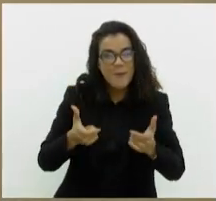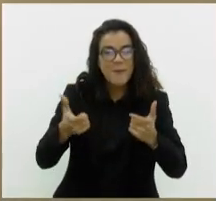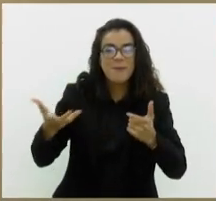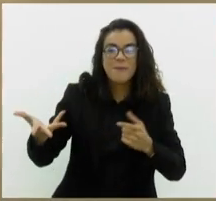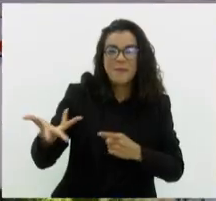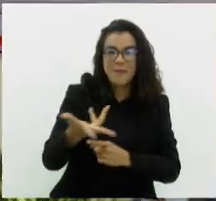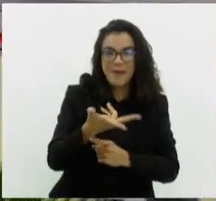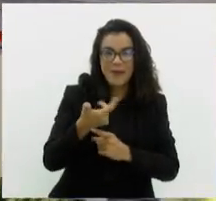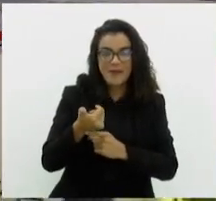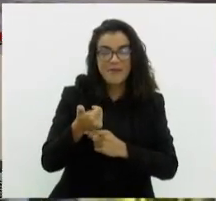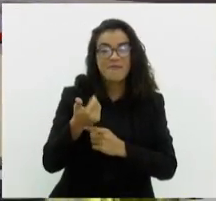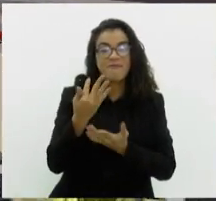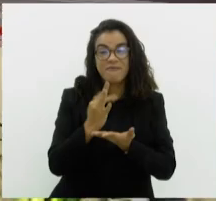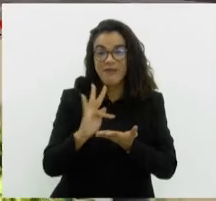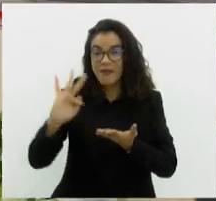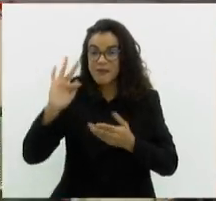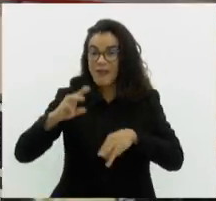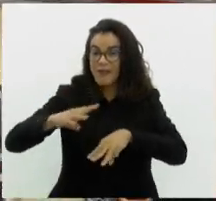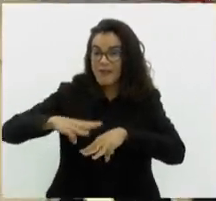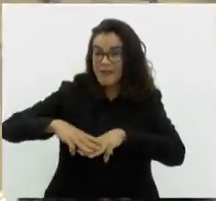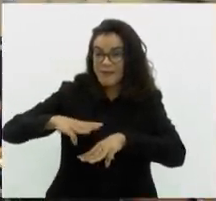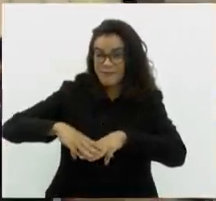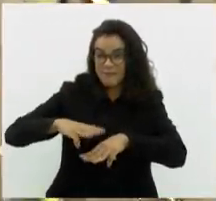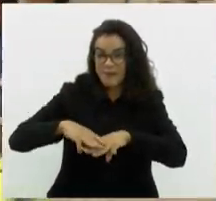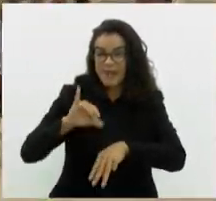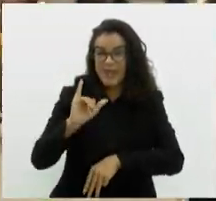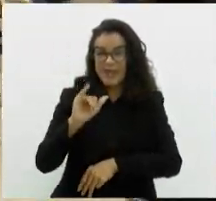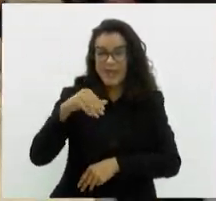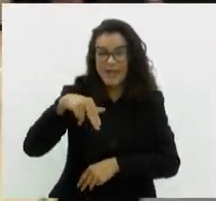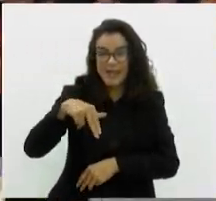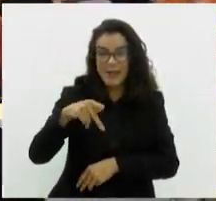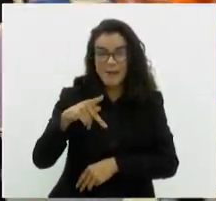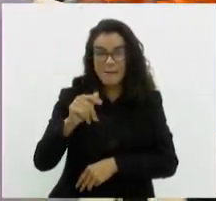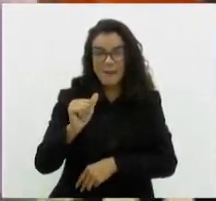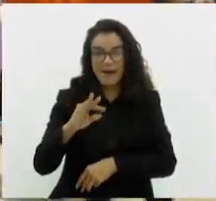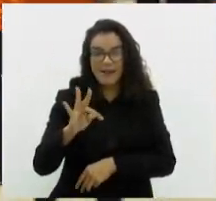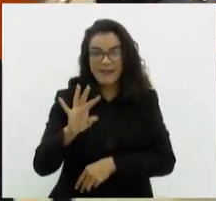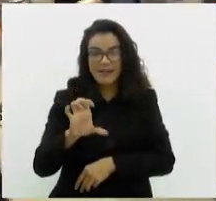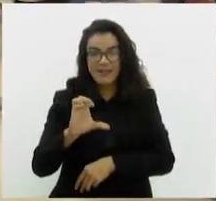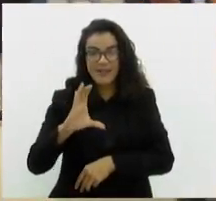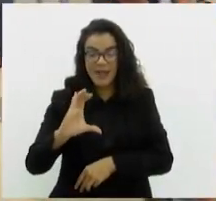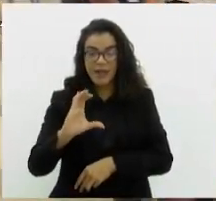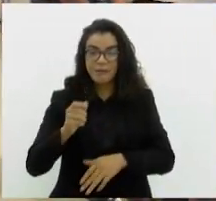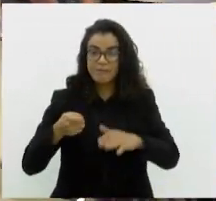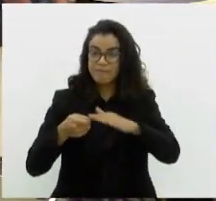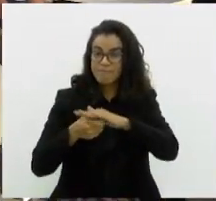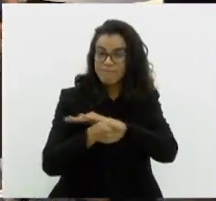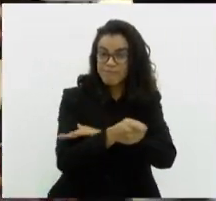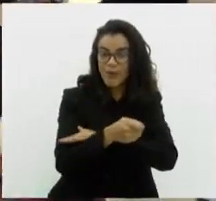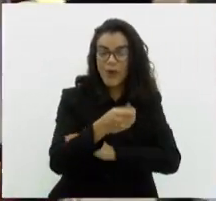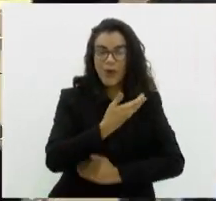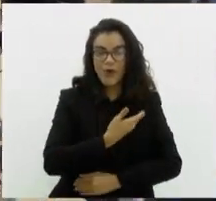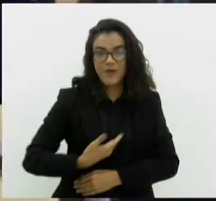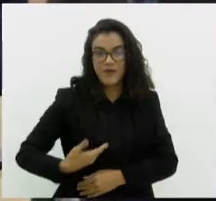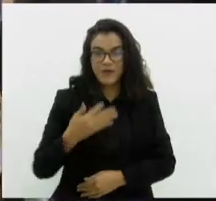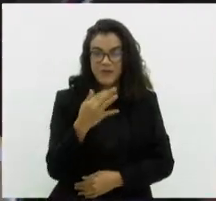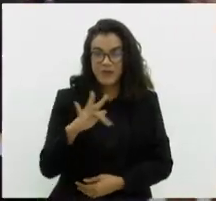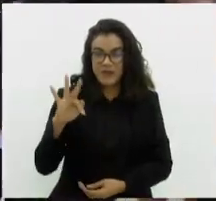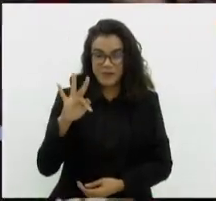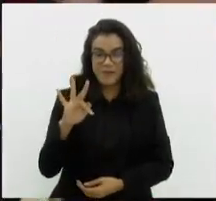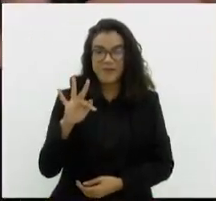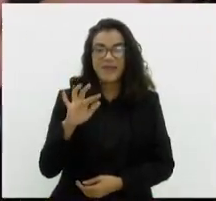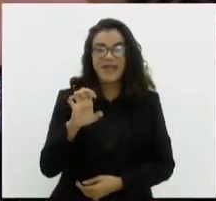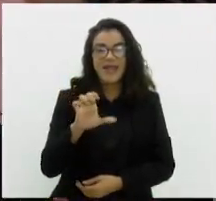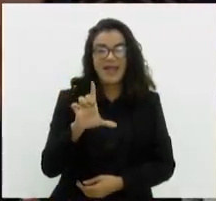onde está a nova faculdade de matemática Empatec, que é um curso de ensino superior financiado pelo governo federal. A Eletrobras